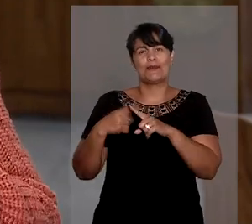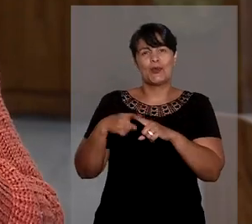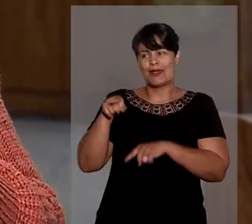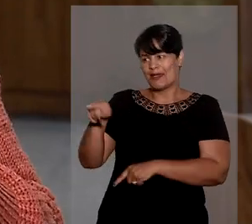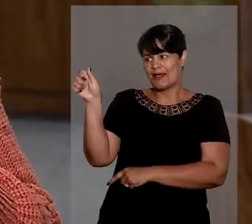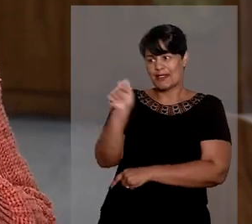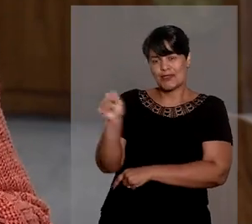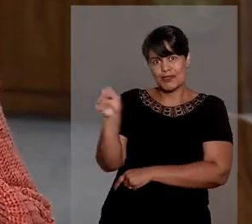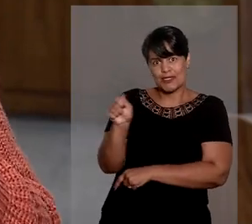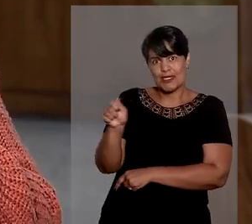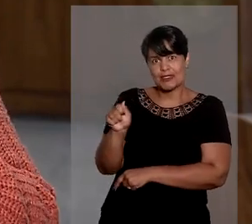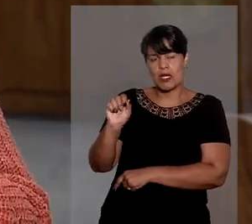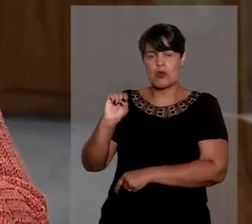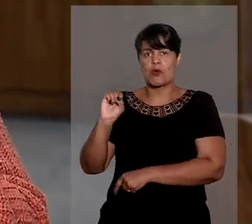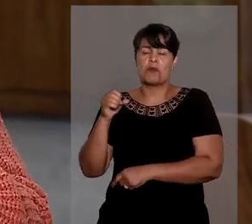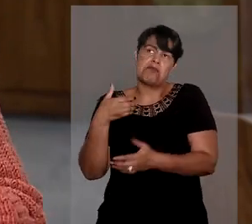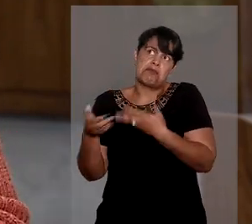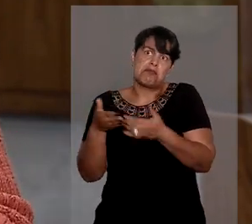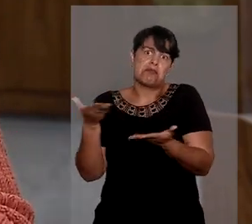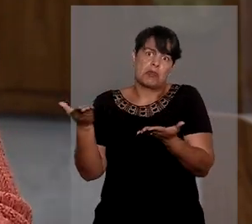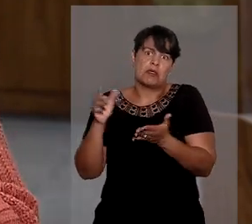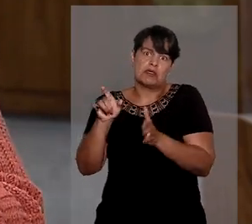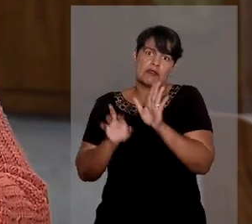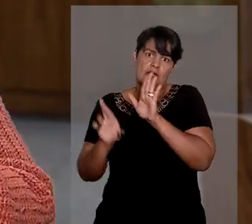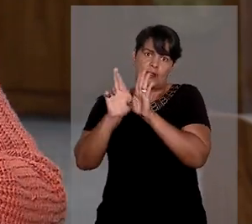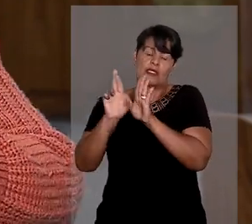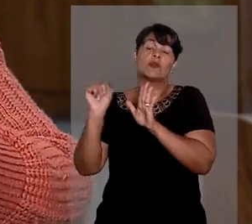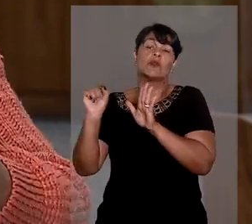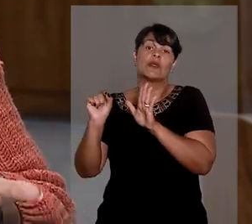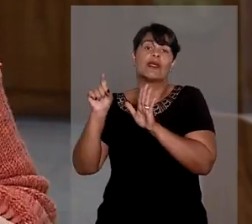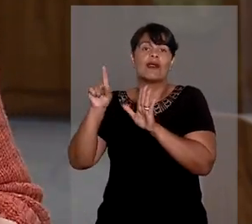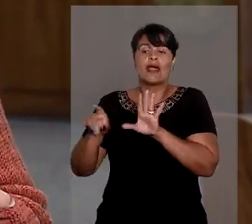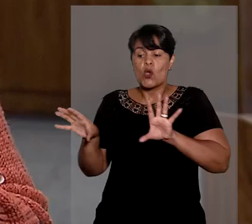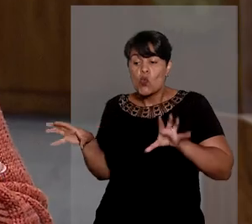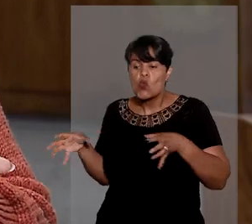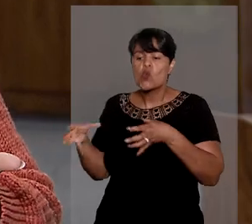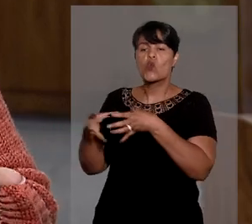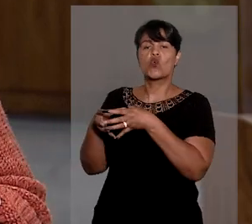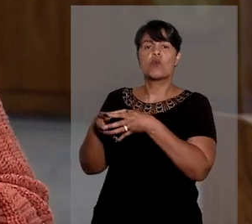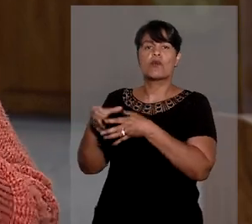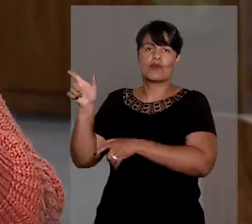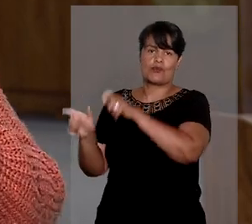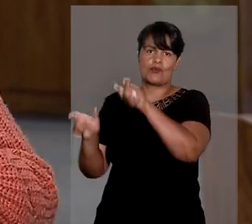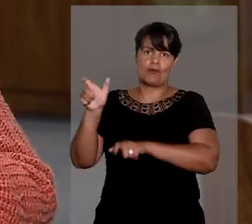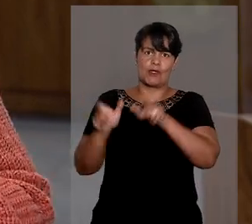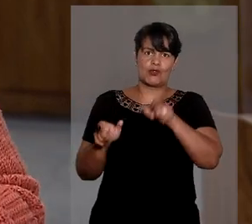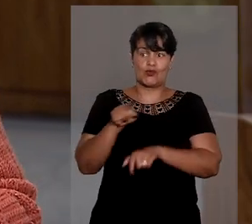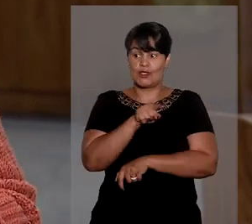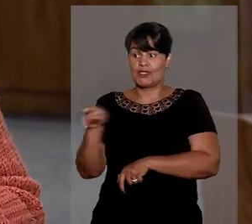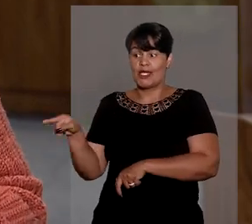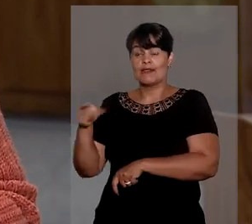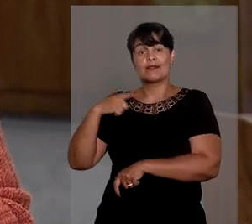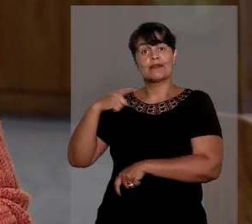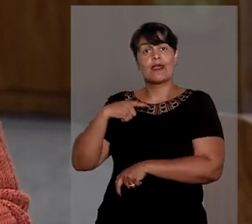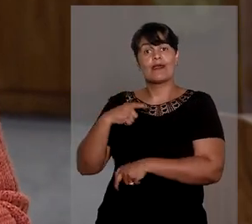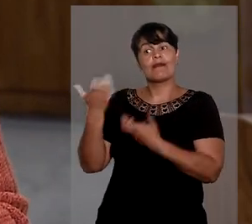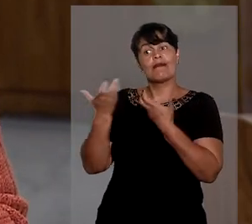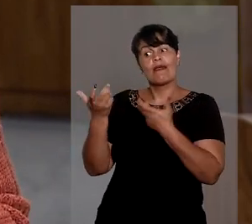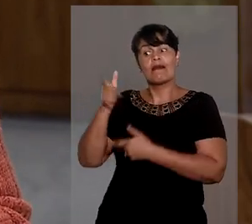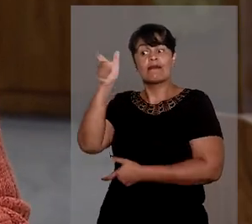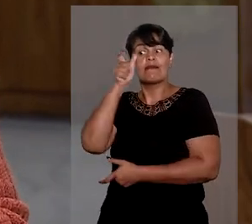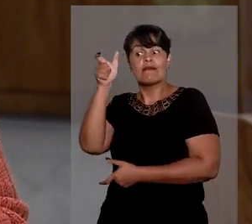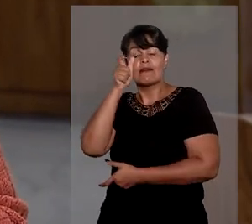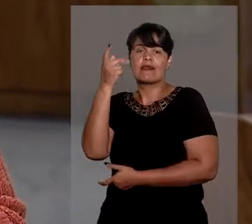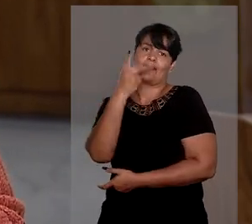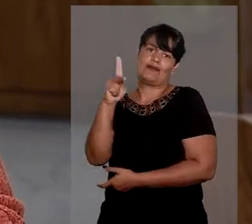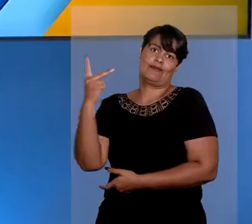moradores ou proprietários representam em juízo uma coletividade de pessoas físicas na defesa de seus interesses